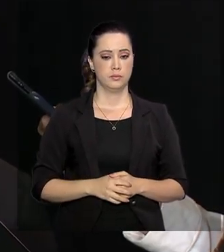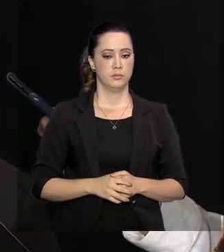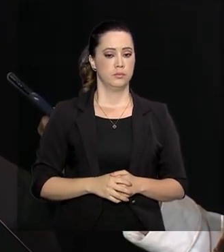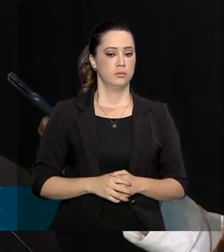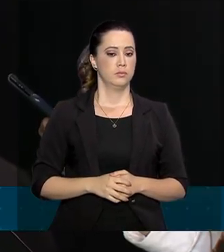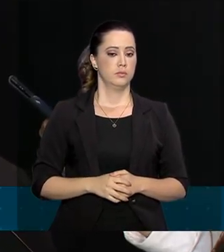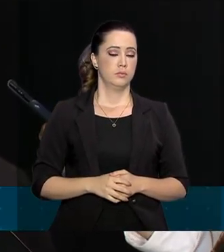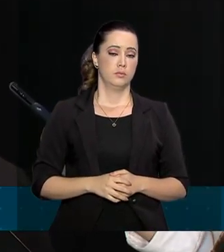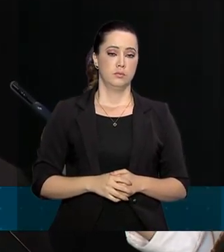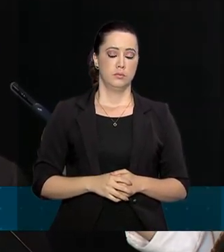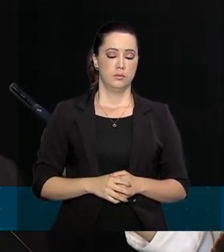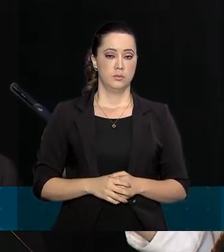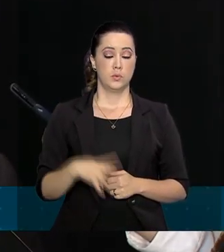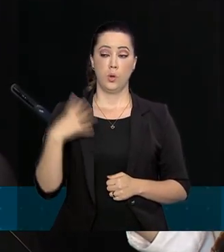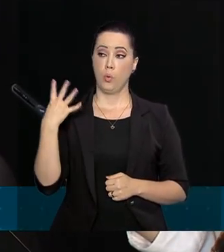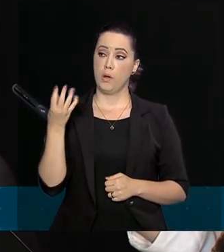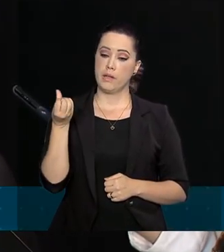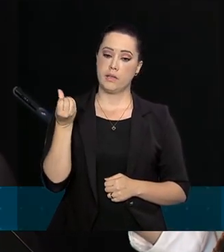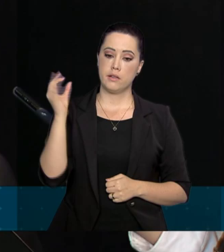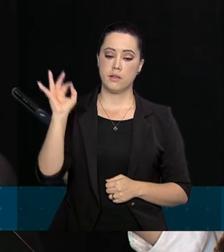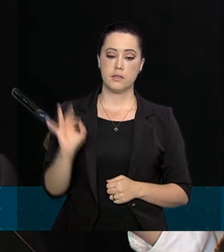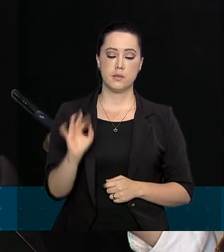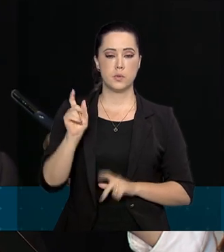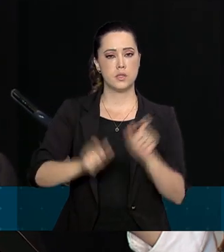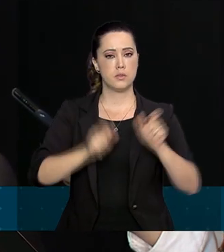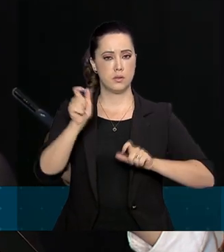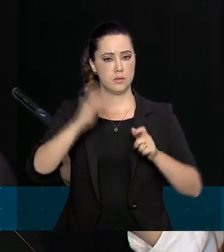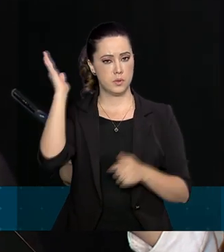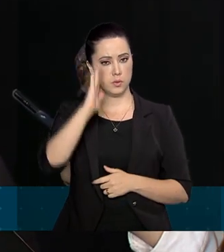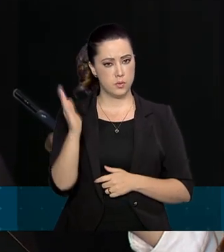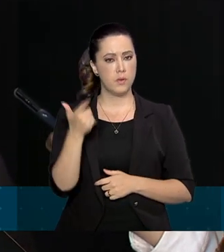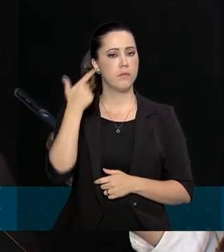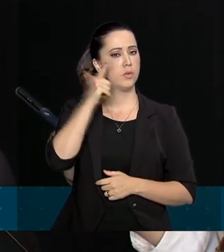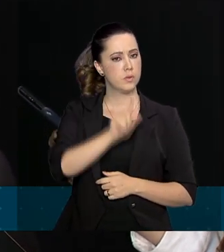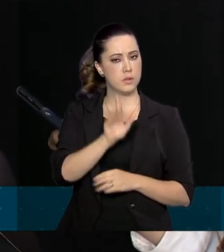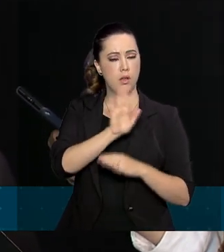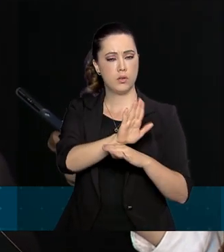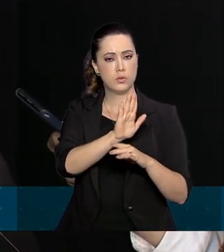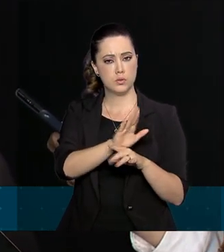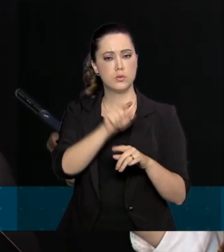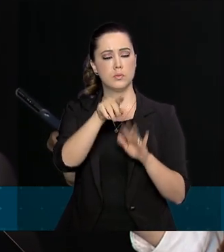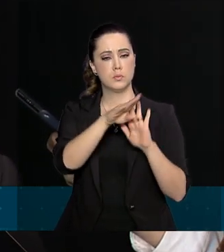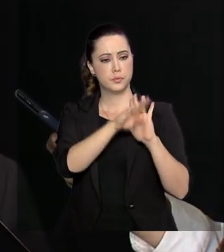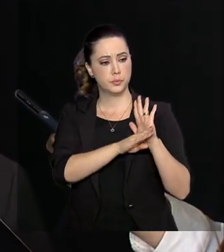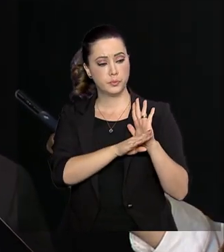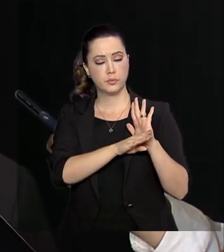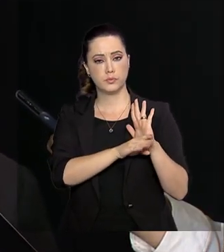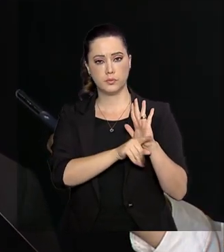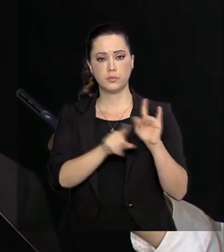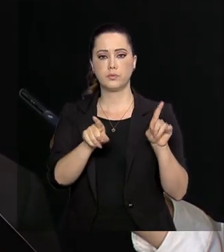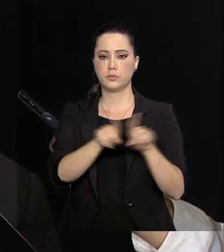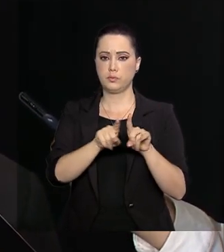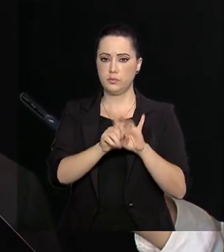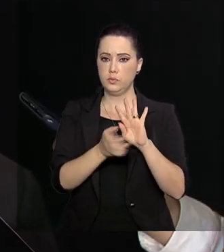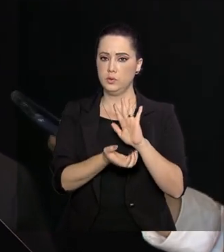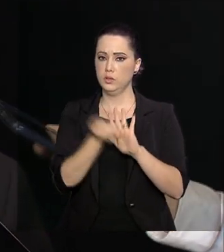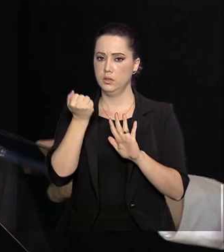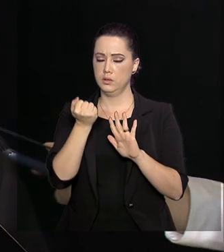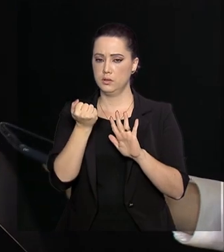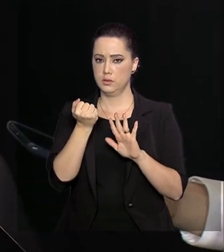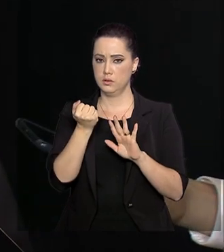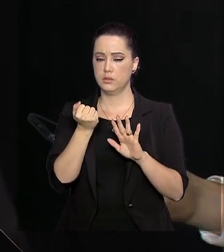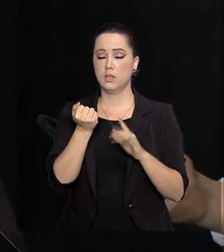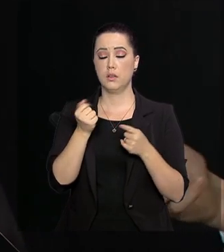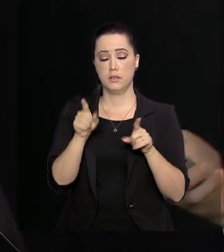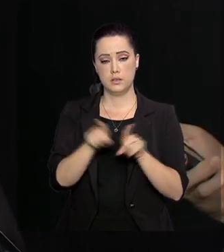46% da população brasileira vai ser beneficiada diretamente por esse programa. E além do saque imediato, eu